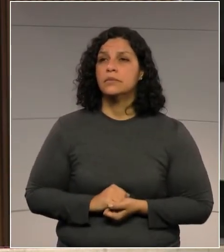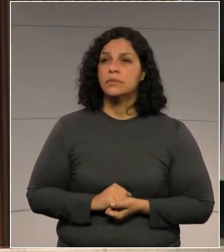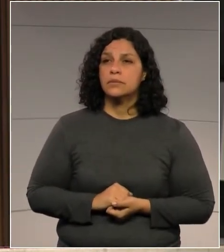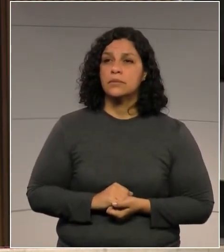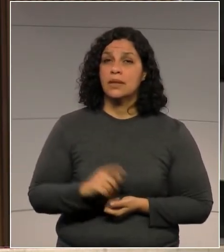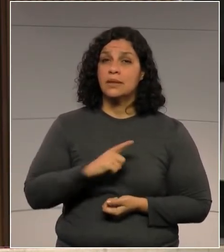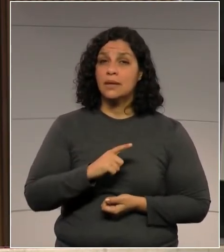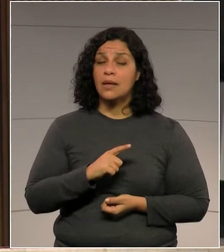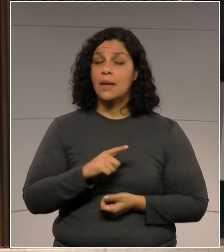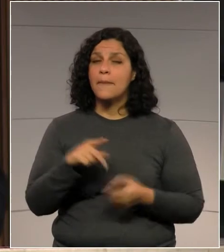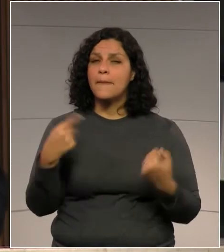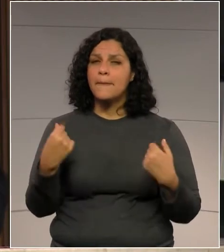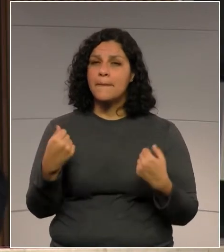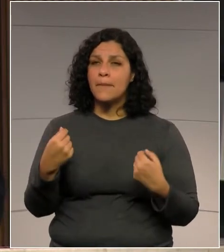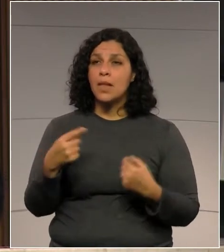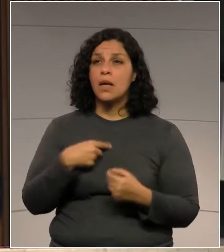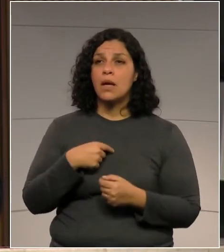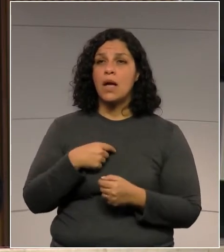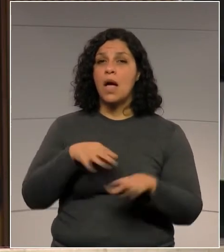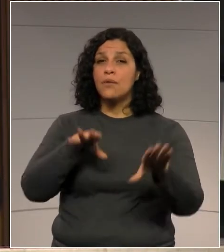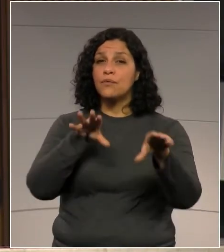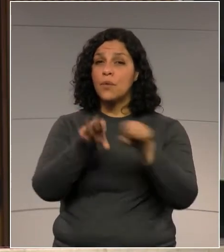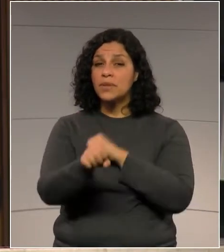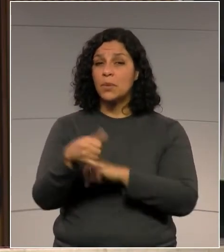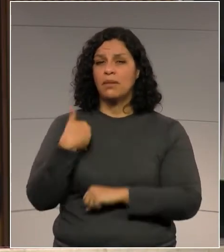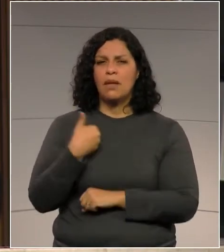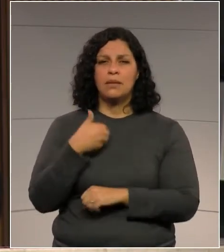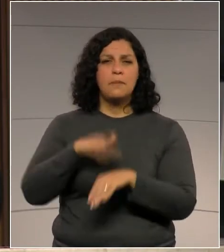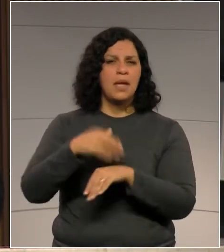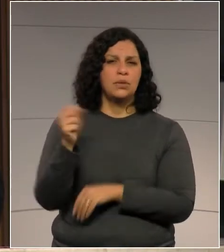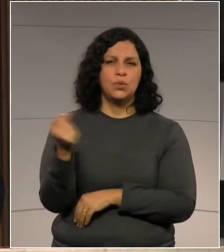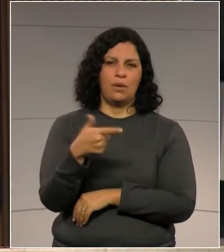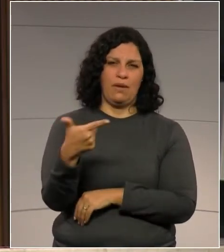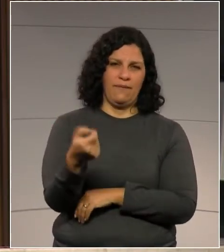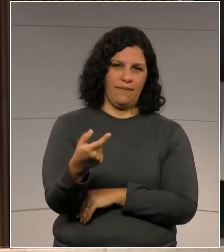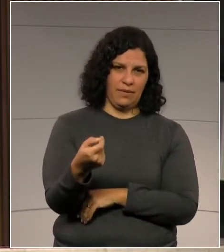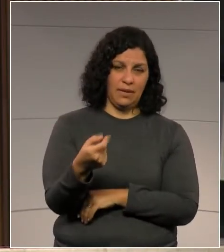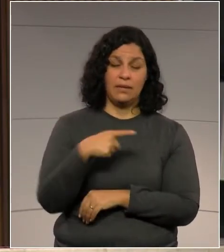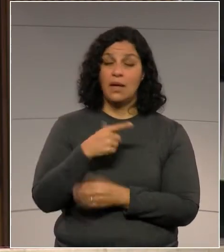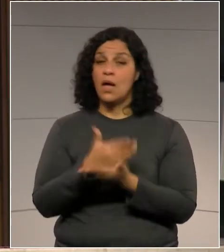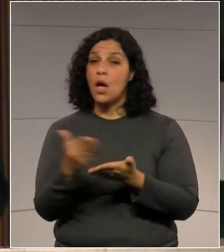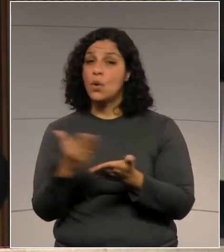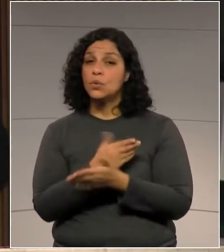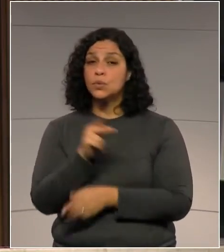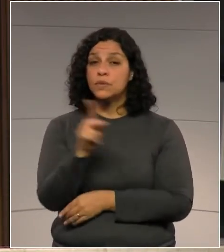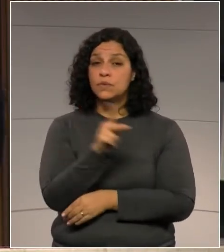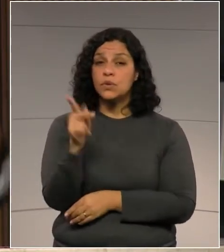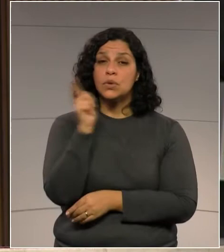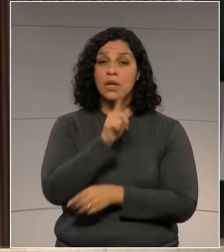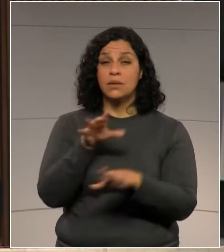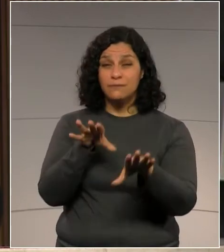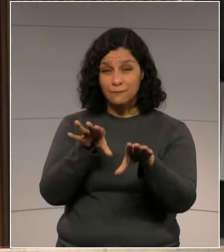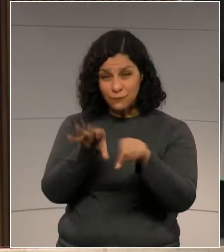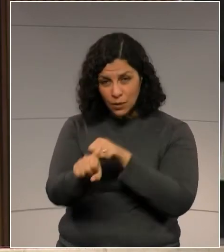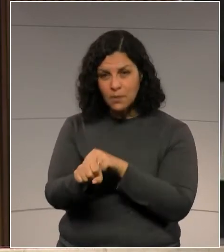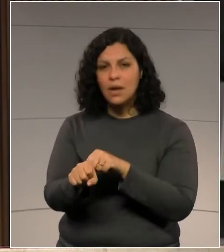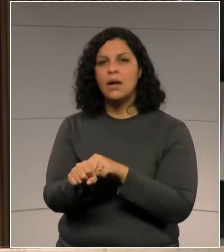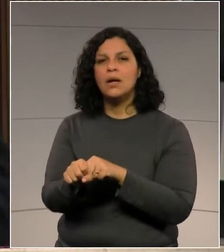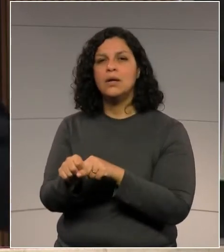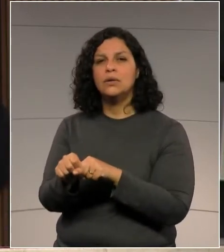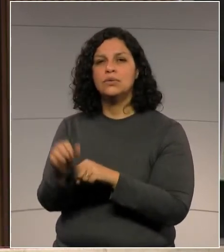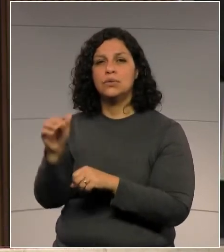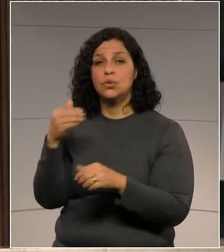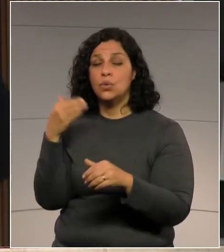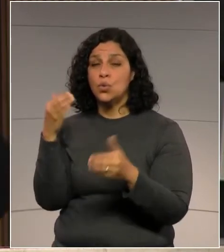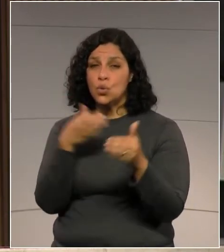está se formando o professor mais tarde do que 20 anos. Tem professor que, para estar formado e passar